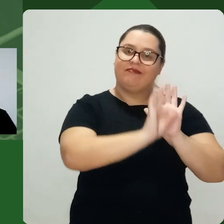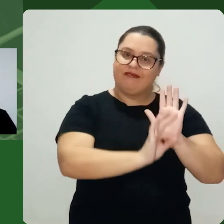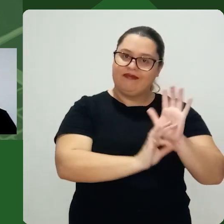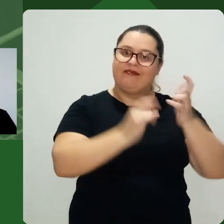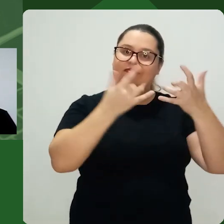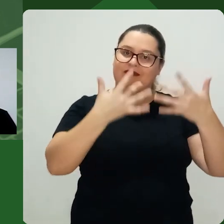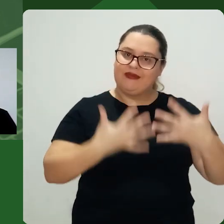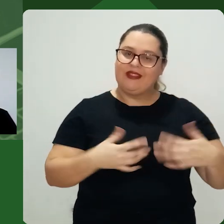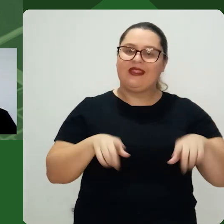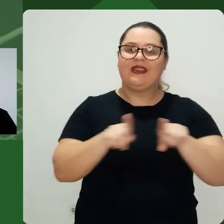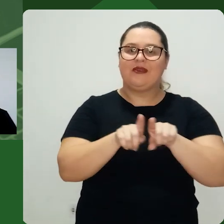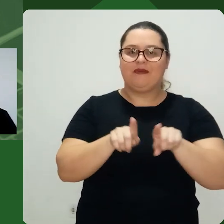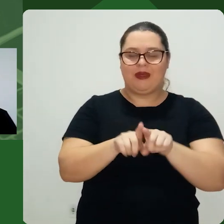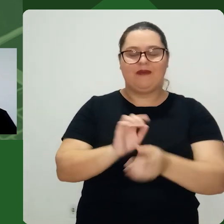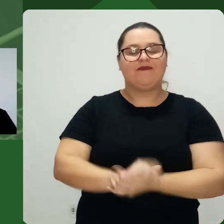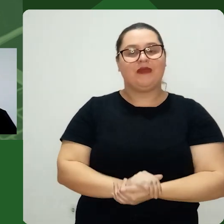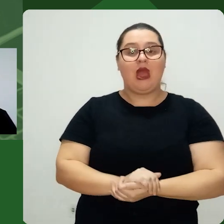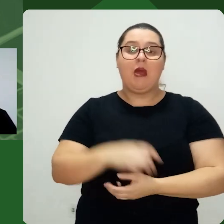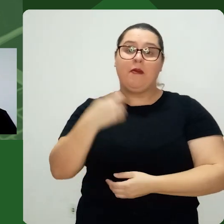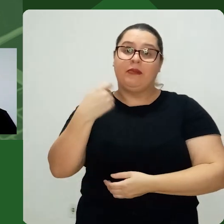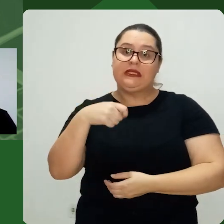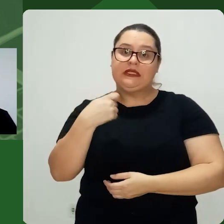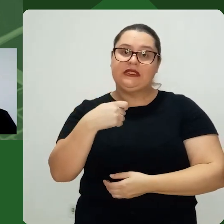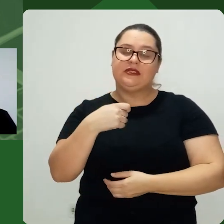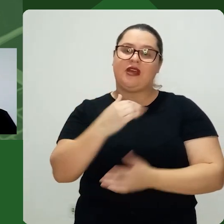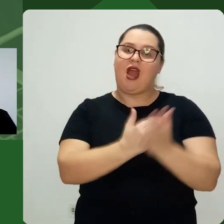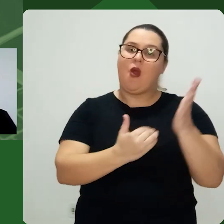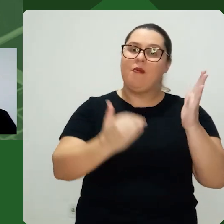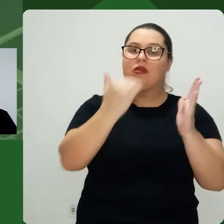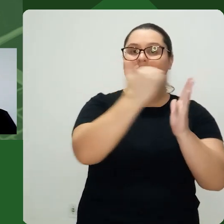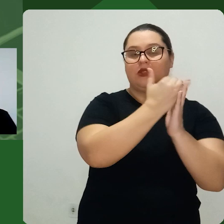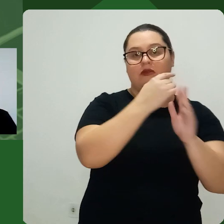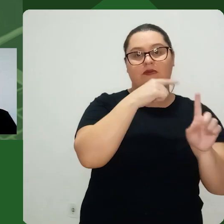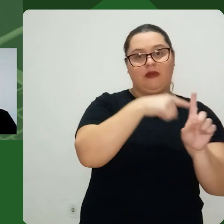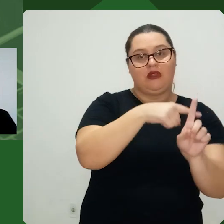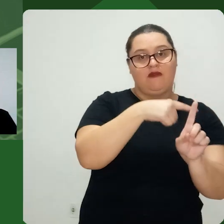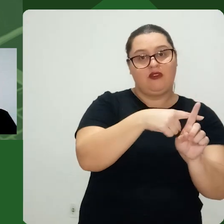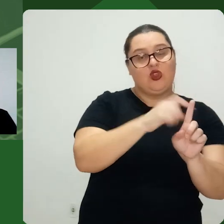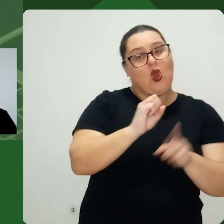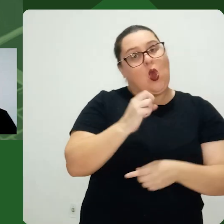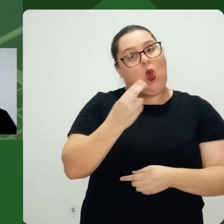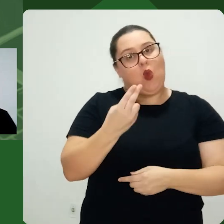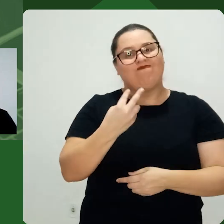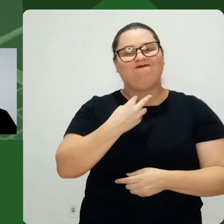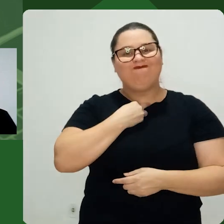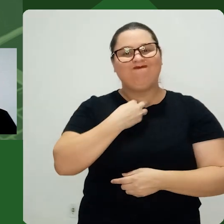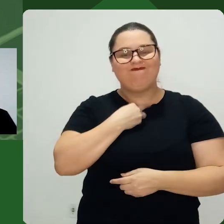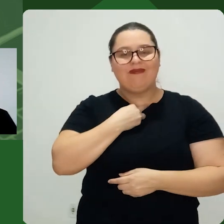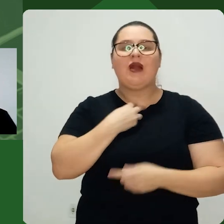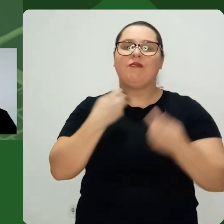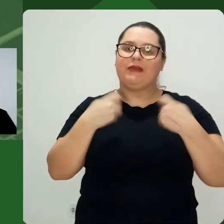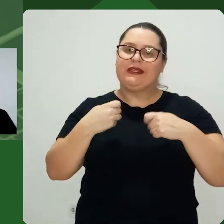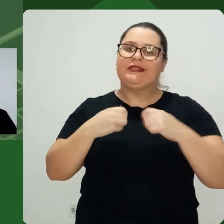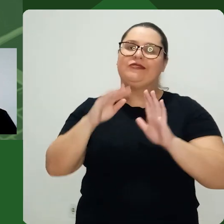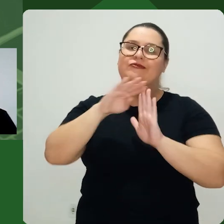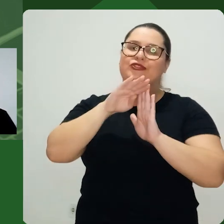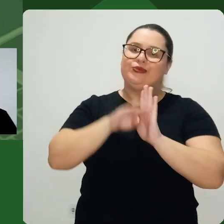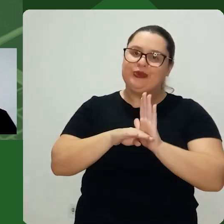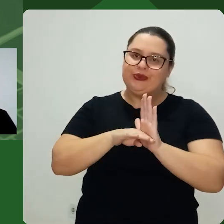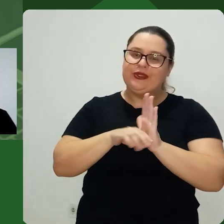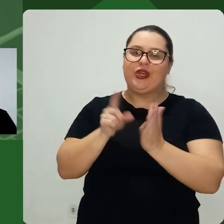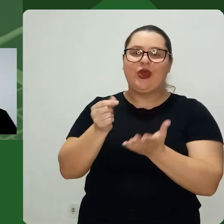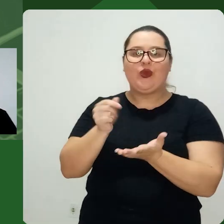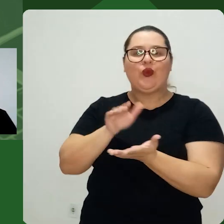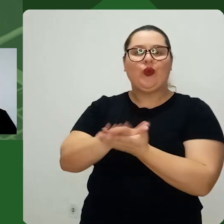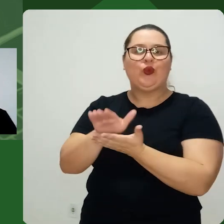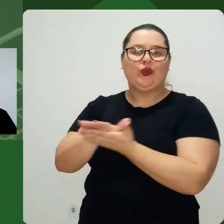no texto também Eu vou precisar ou aumentar os meus benefícios Ou se isso não for possível Eu vou precisar diminuir